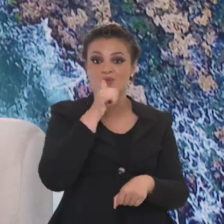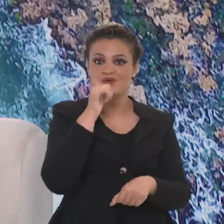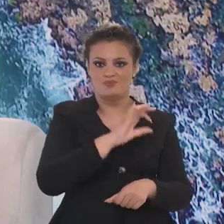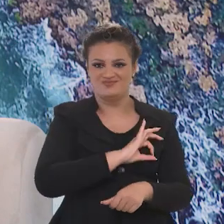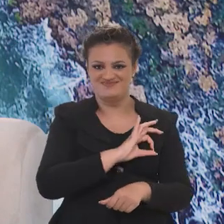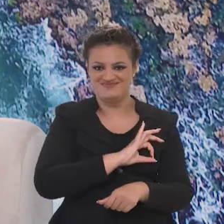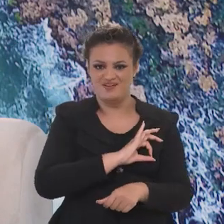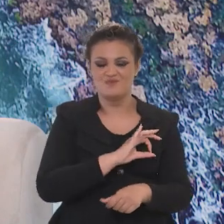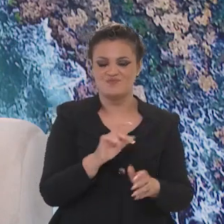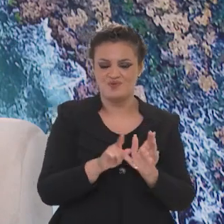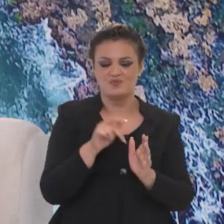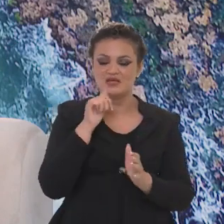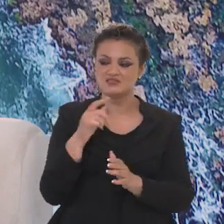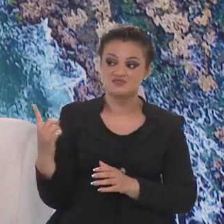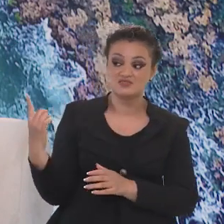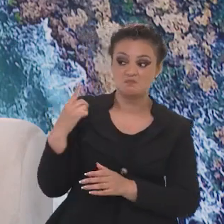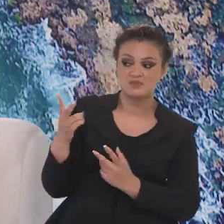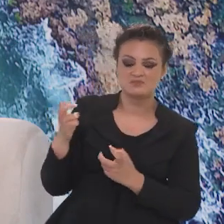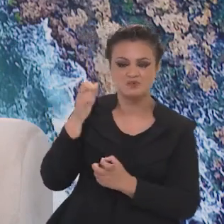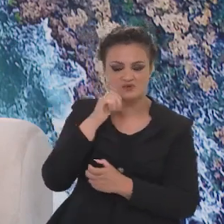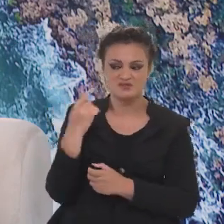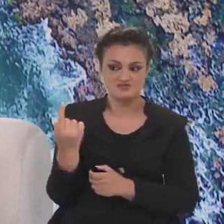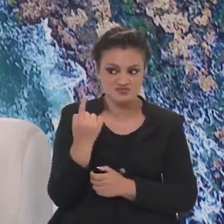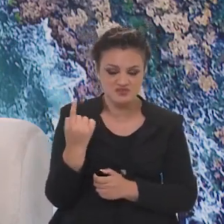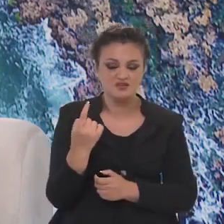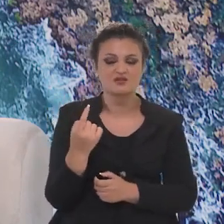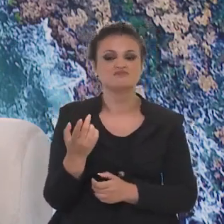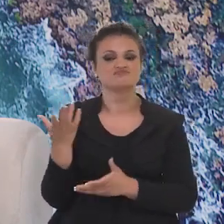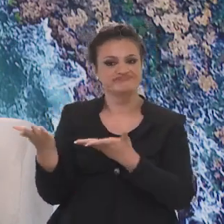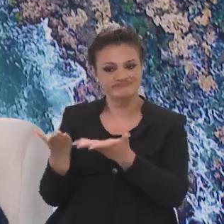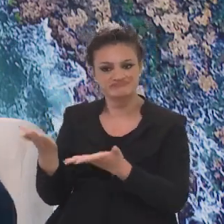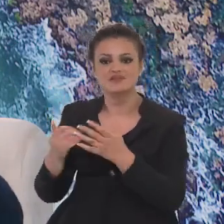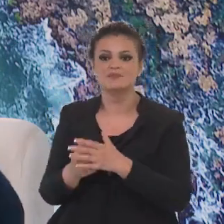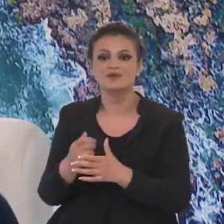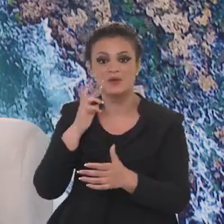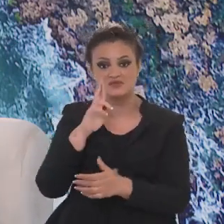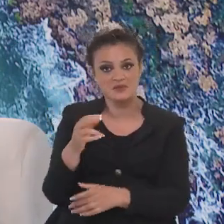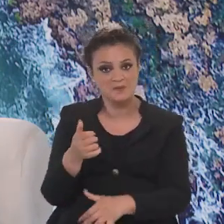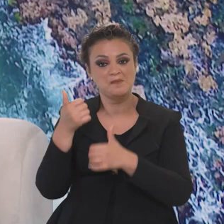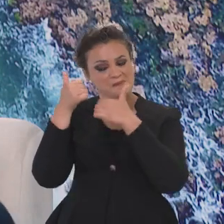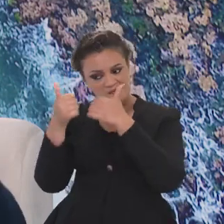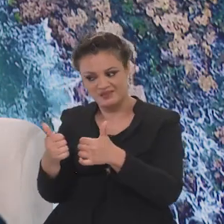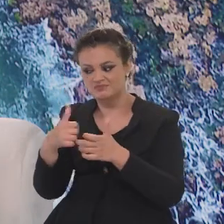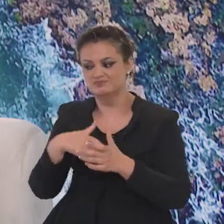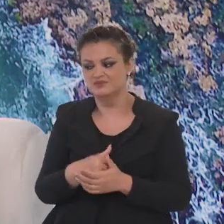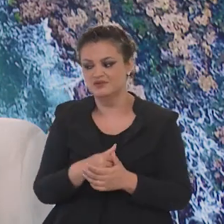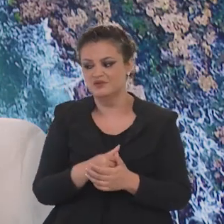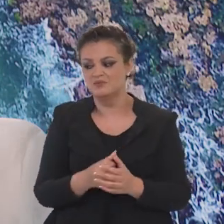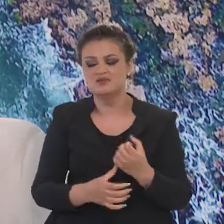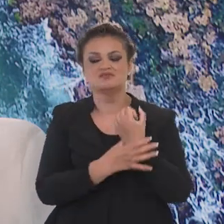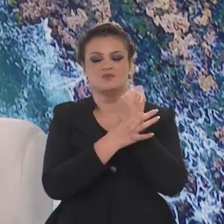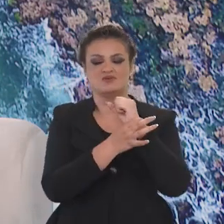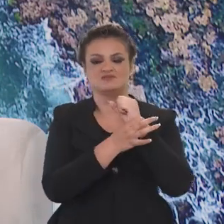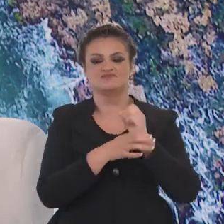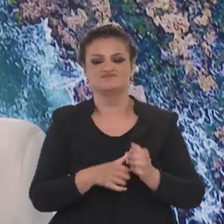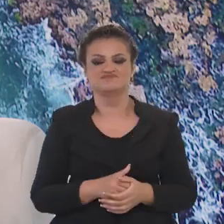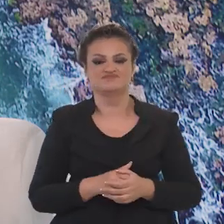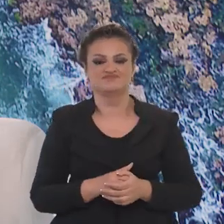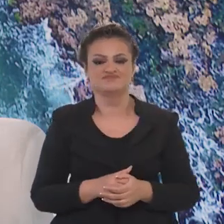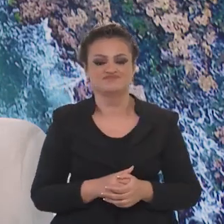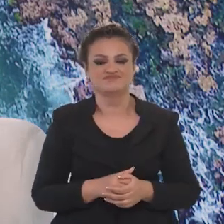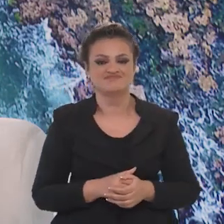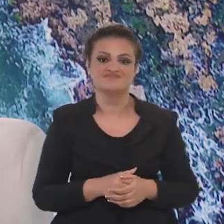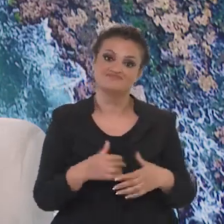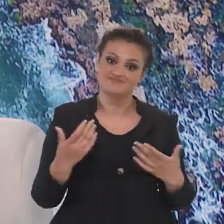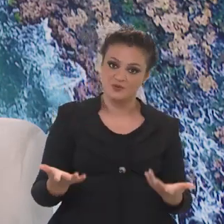mulheres para poder lidar com mulheres que viajam sozinhas para que a gente possa ter um resultado melhor, de maior margem de segurança para isso acontecer.